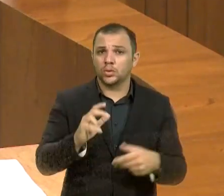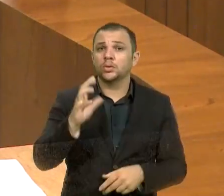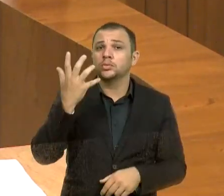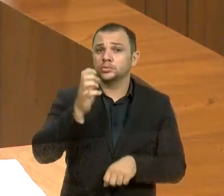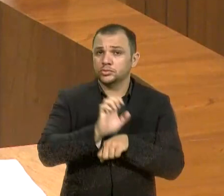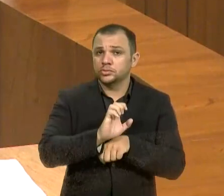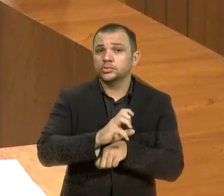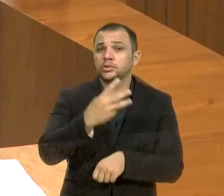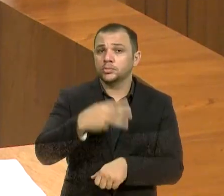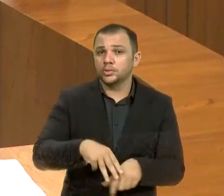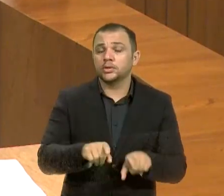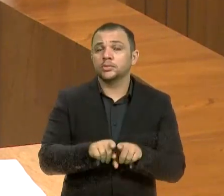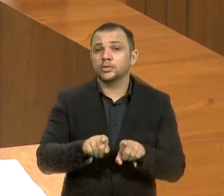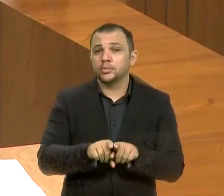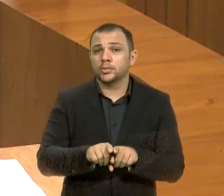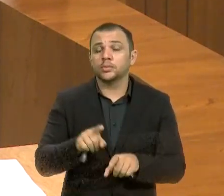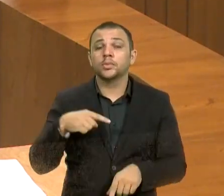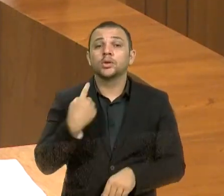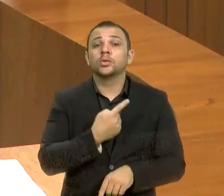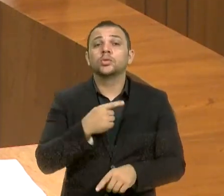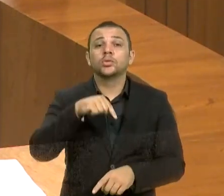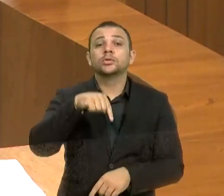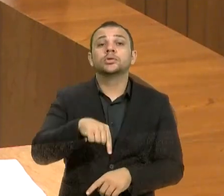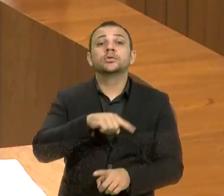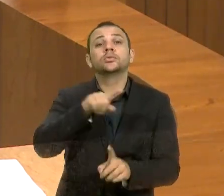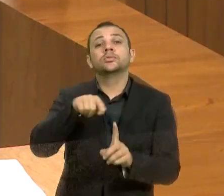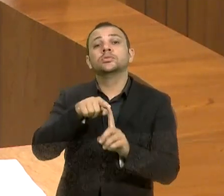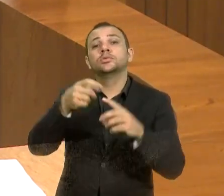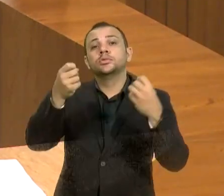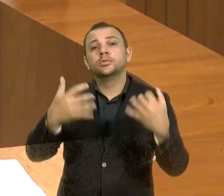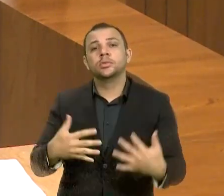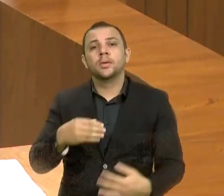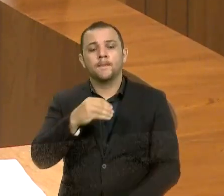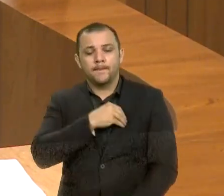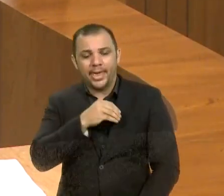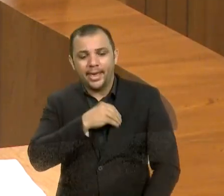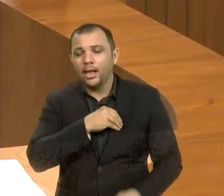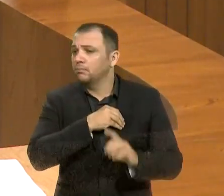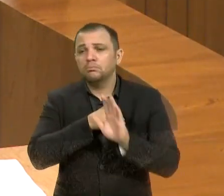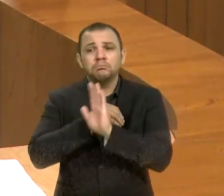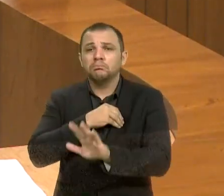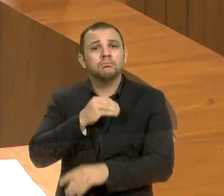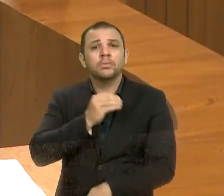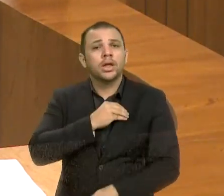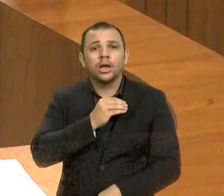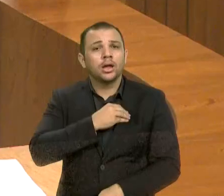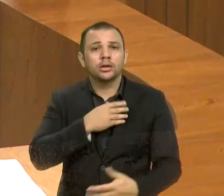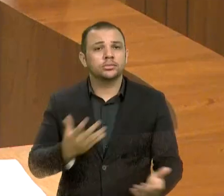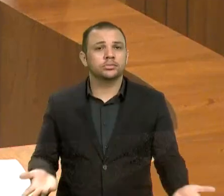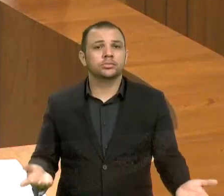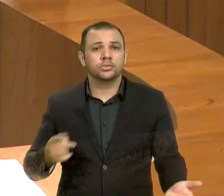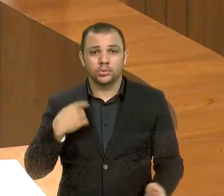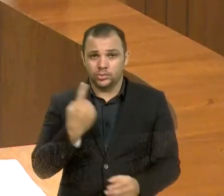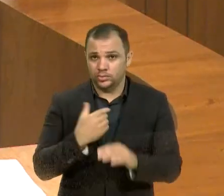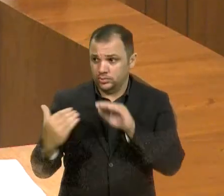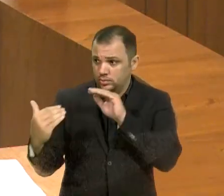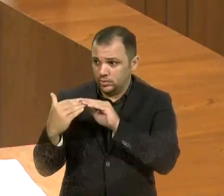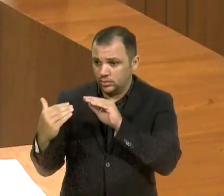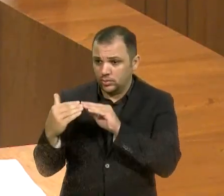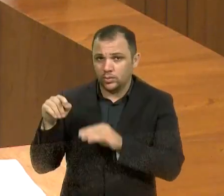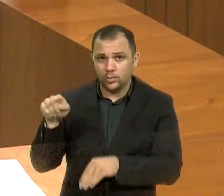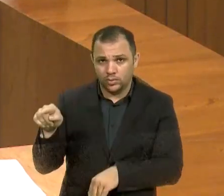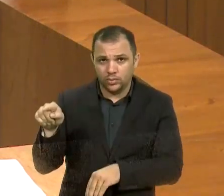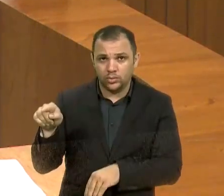Maranhão. E nós estamos aqui para dizer o que é pecado, é pecado. E nós não vamos compactuar com esse